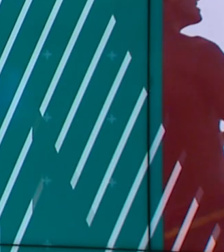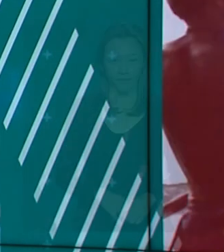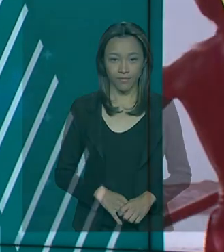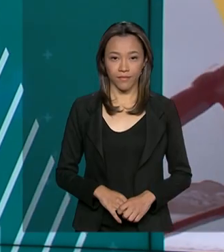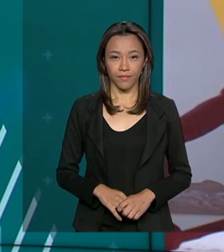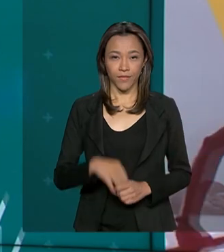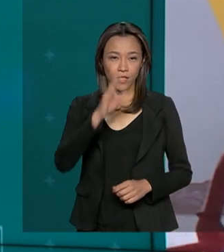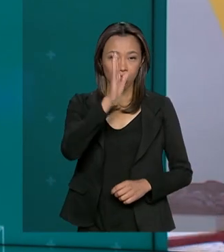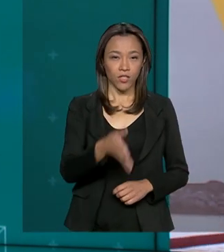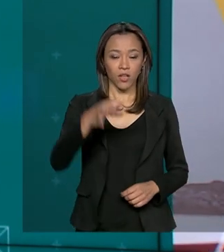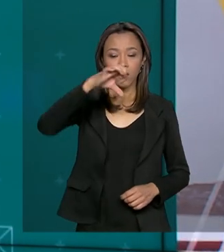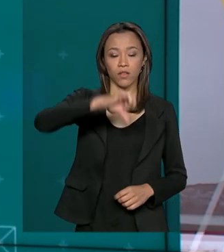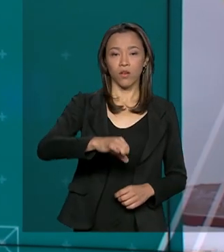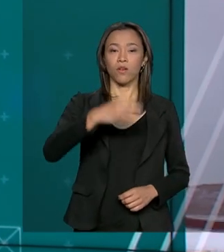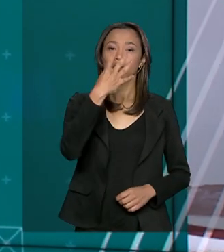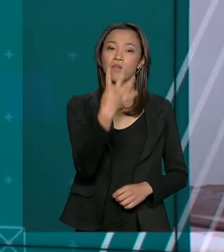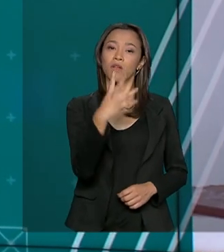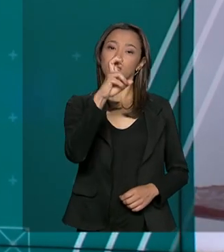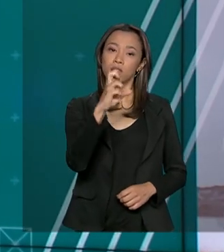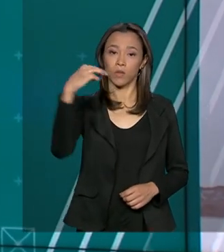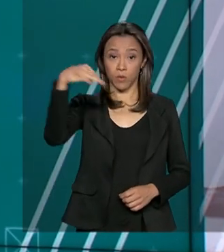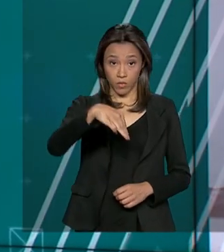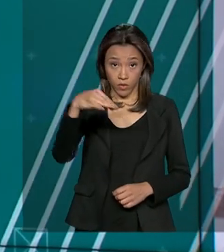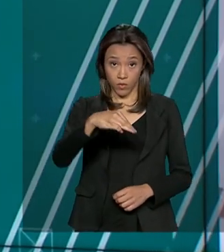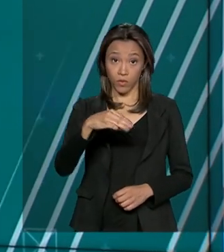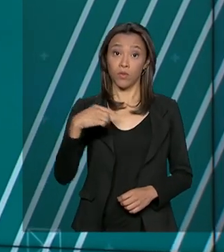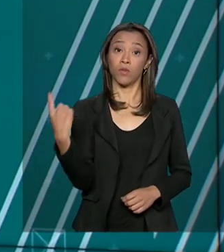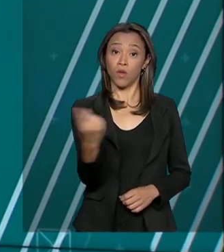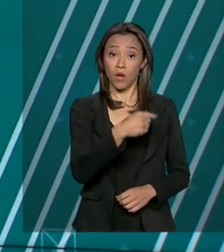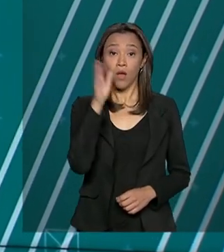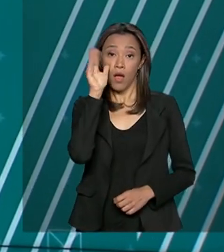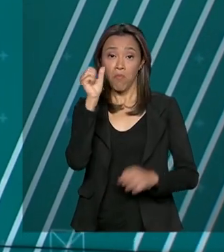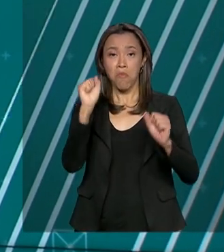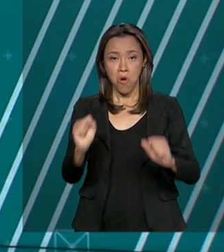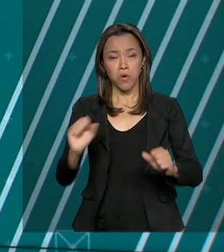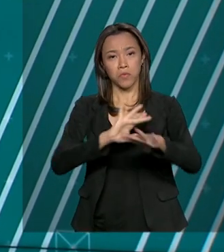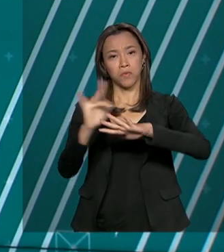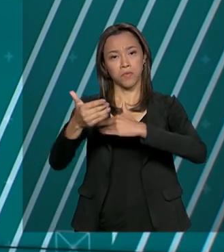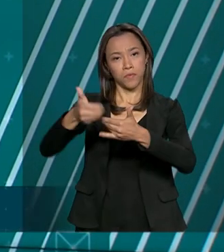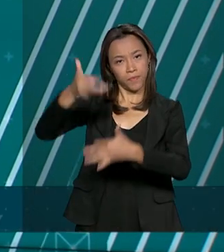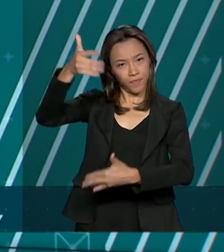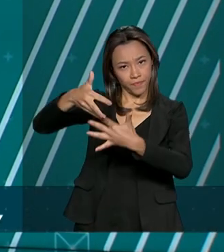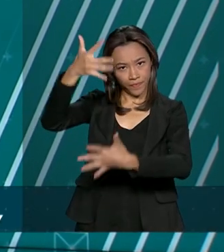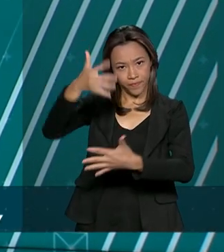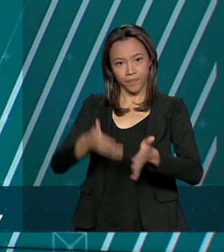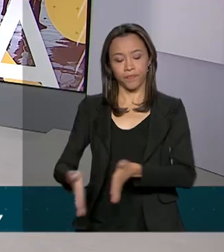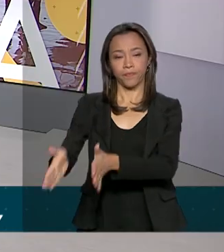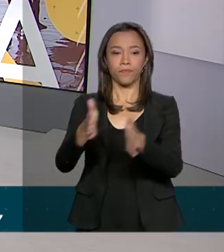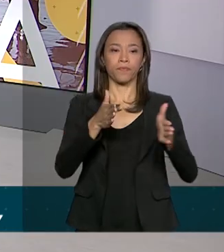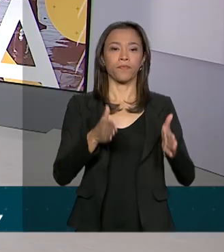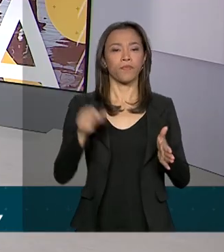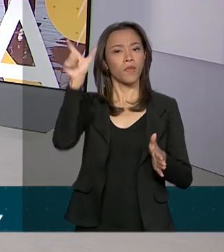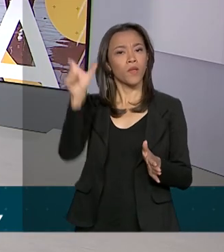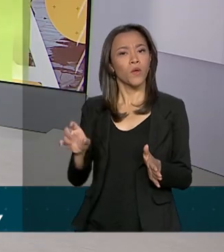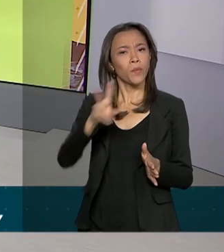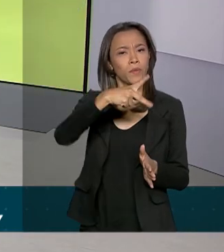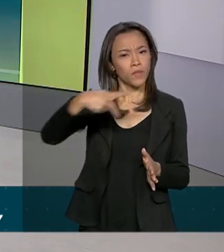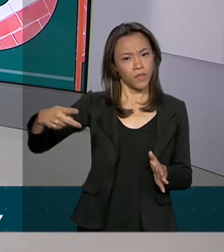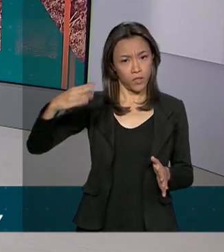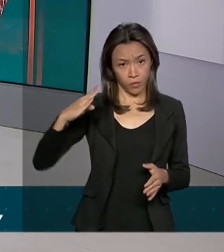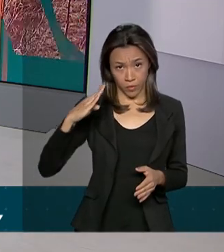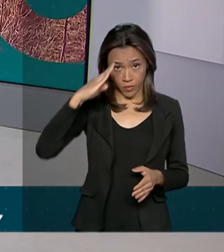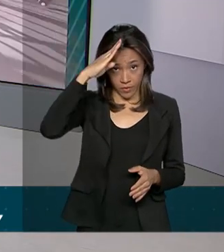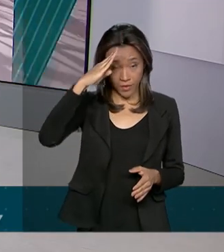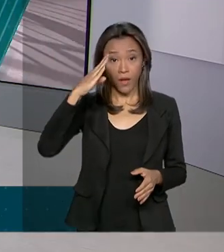São 9 horas e 45 minutos. Estamos ao vivo também pelas redes sociais. O presidente Jair